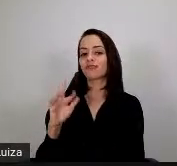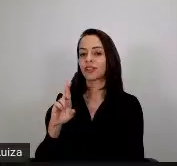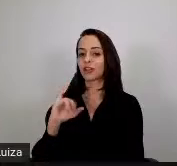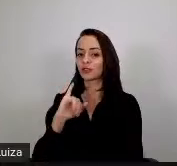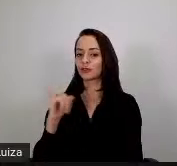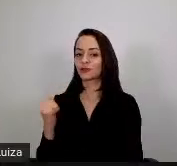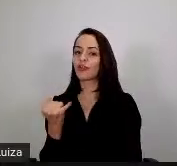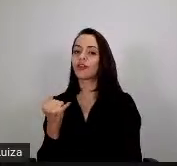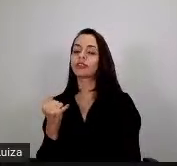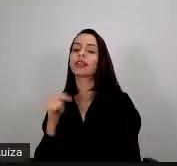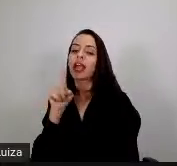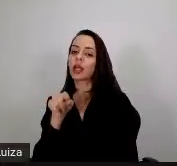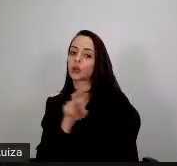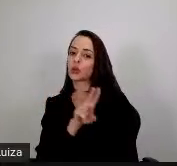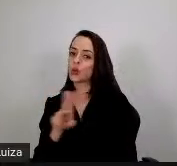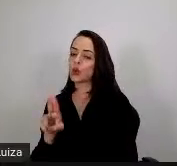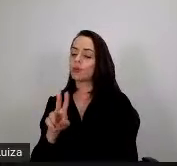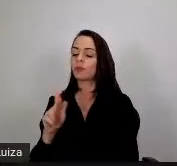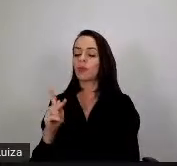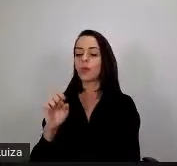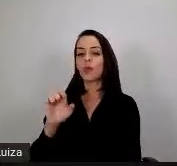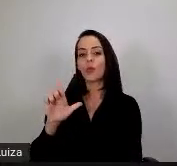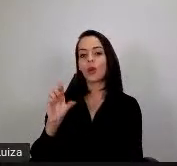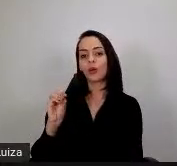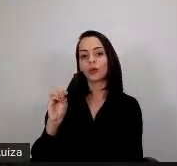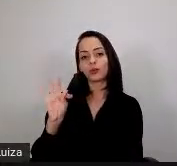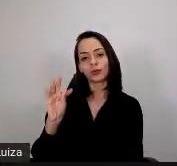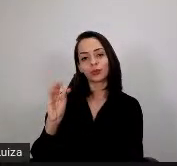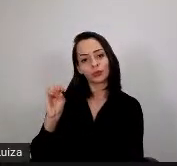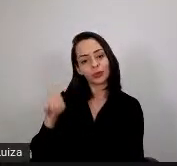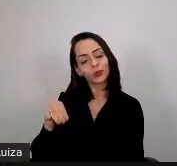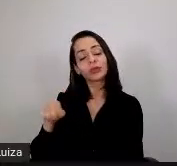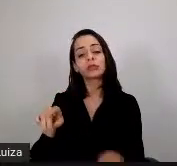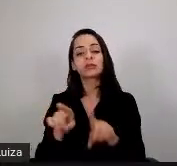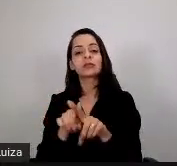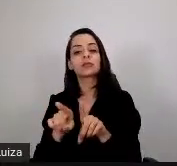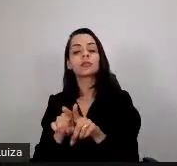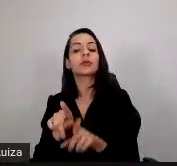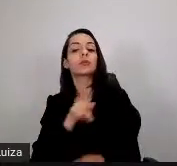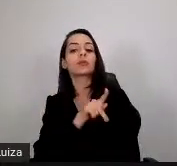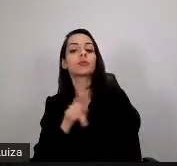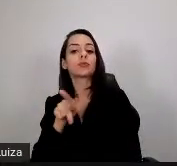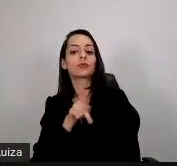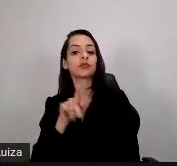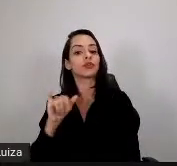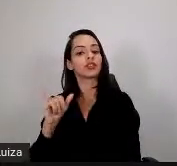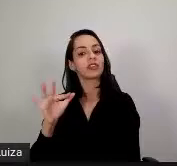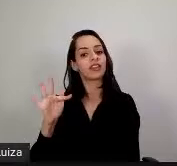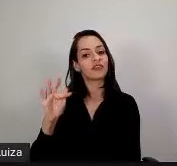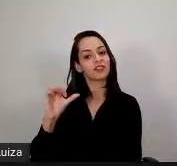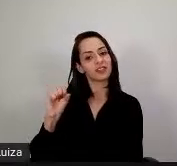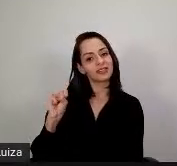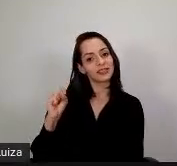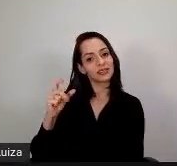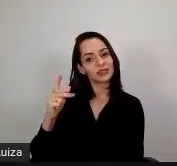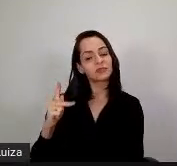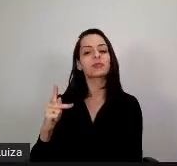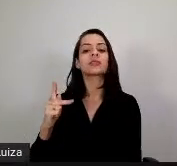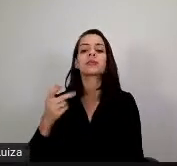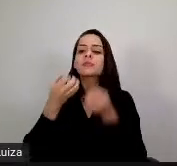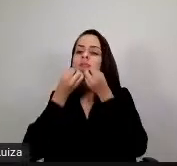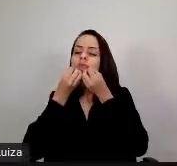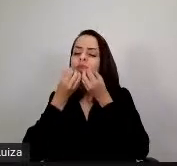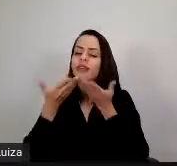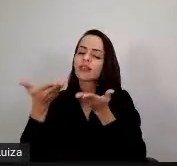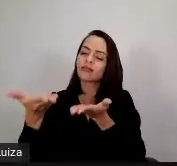o Elton Sereno, e o professor do Instituto Federal de São Paulo, Damione e da Mito. Sejam muito bem-vindos à